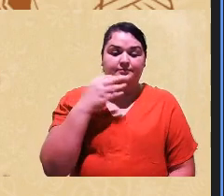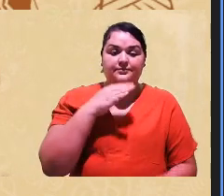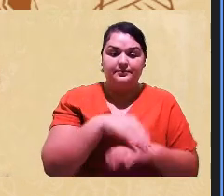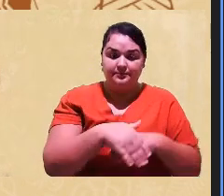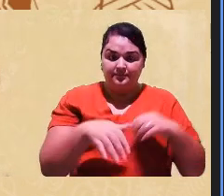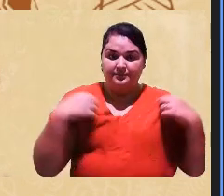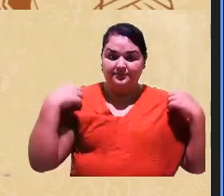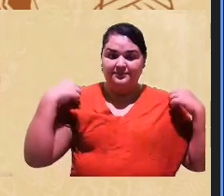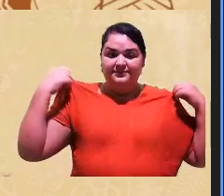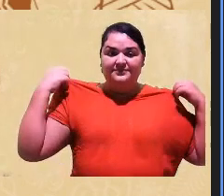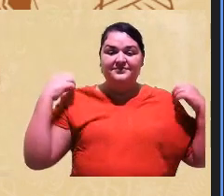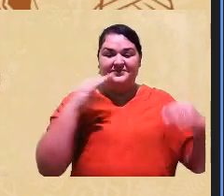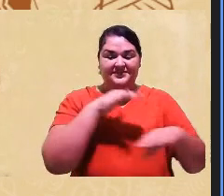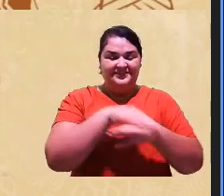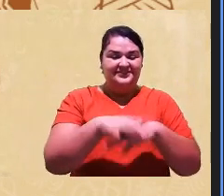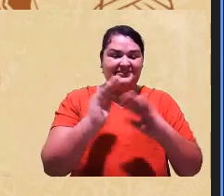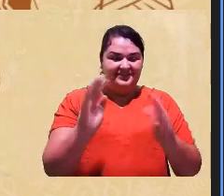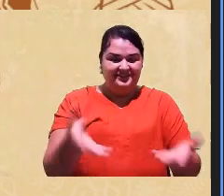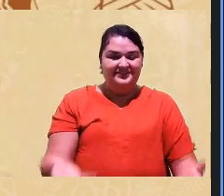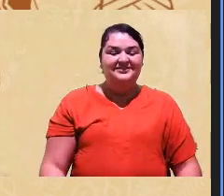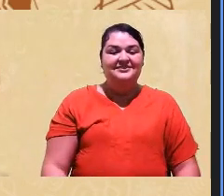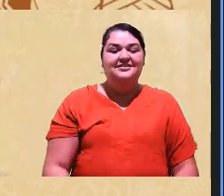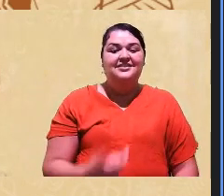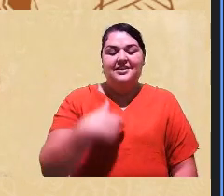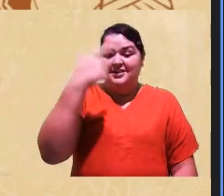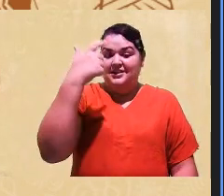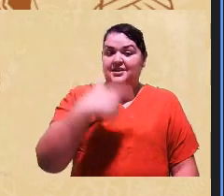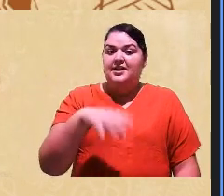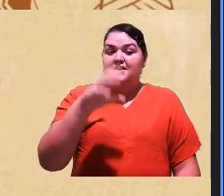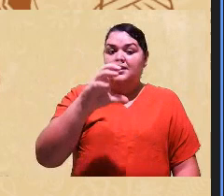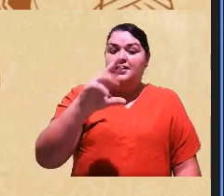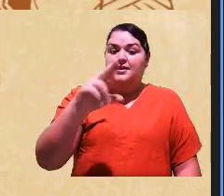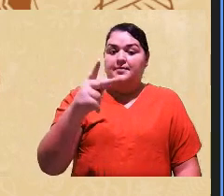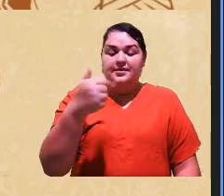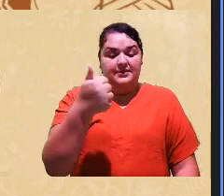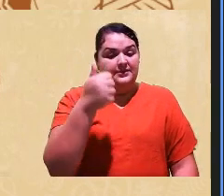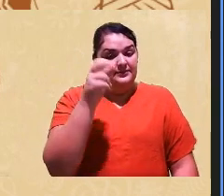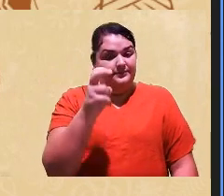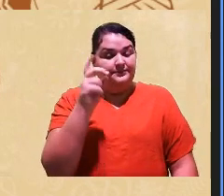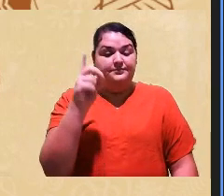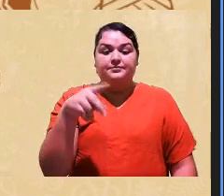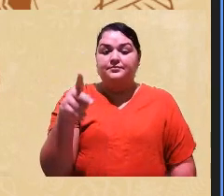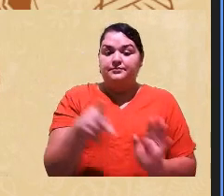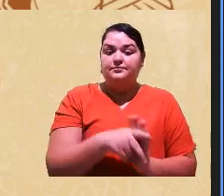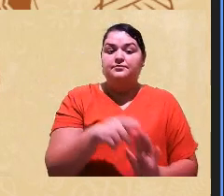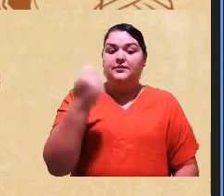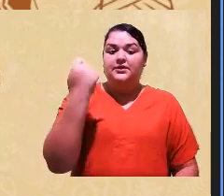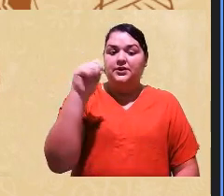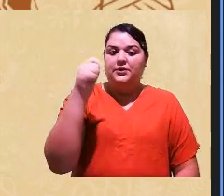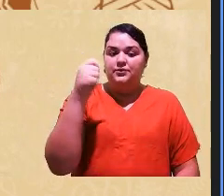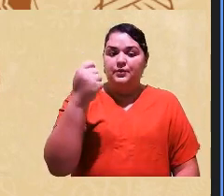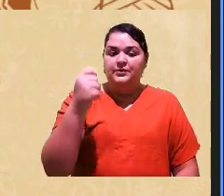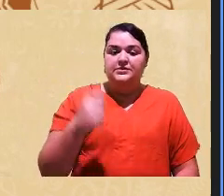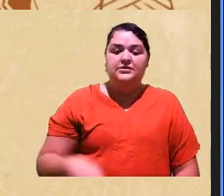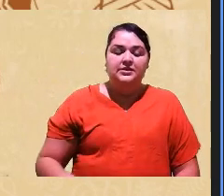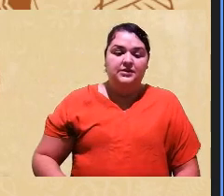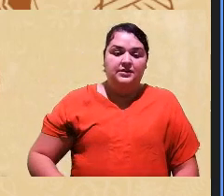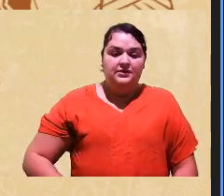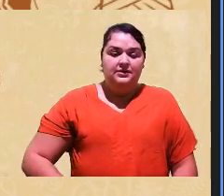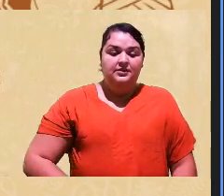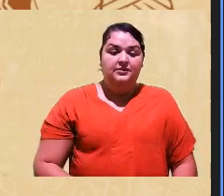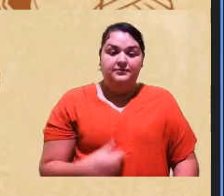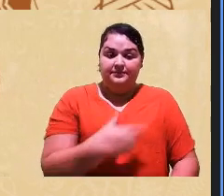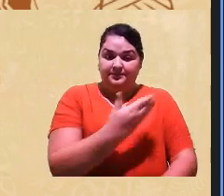na noite quase sou Tatina sou do CRP 15 de Alagoas como vem sou mulher branca